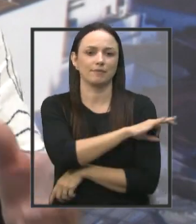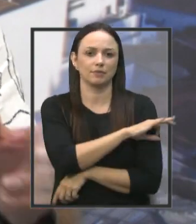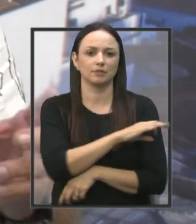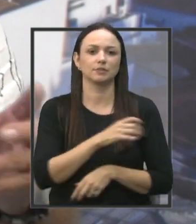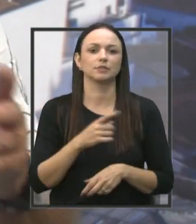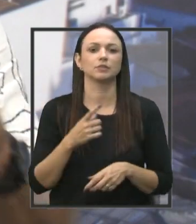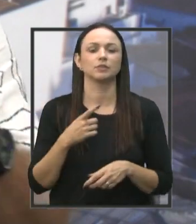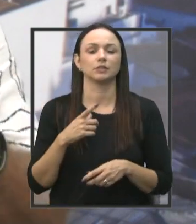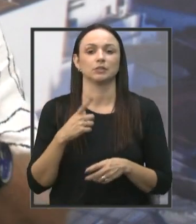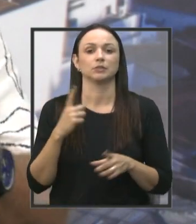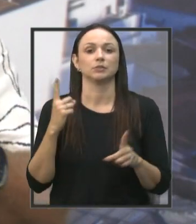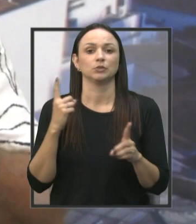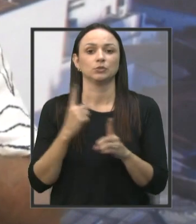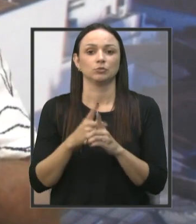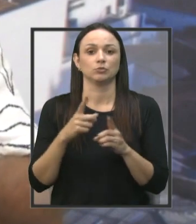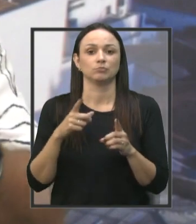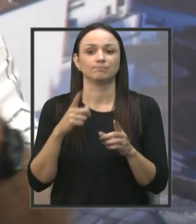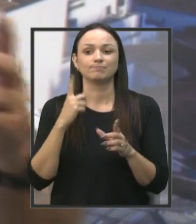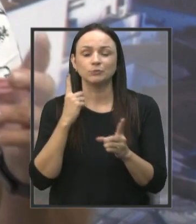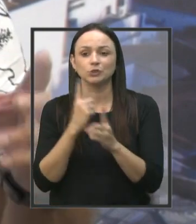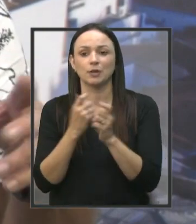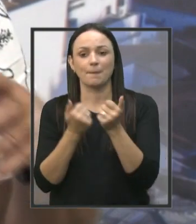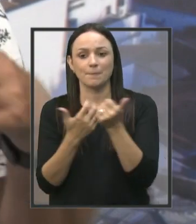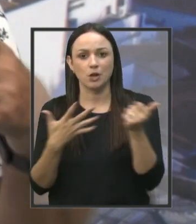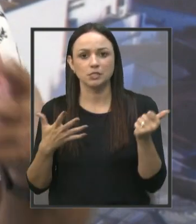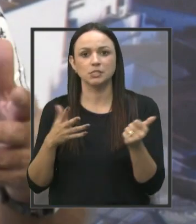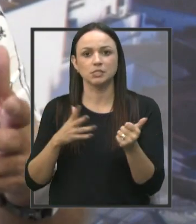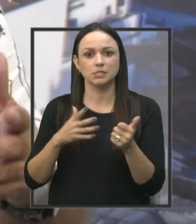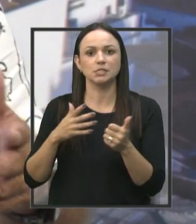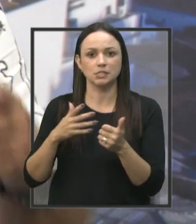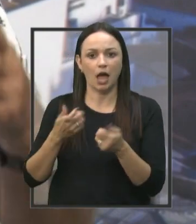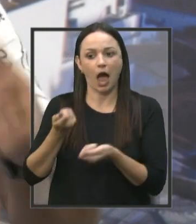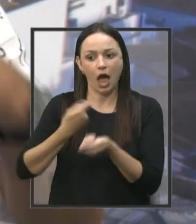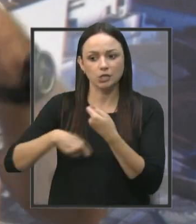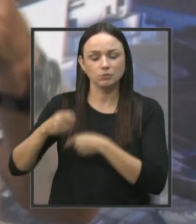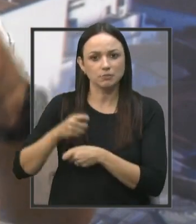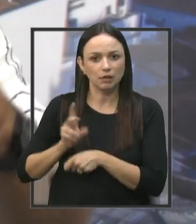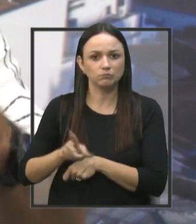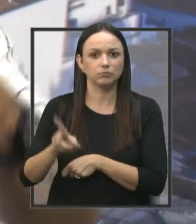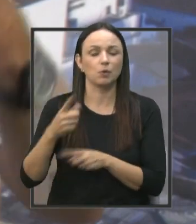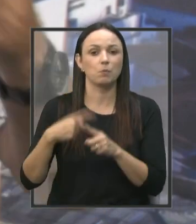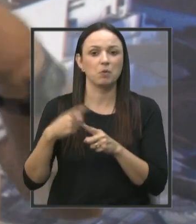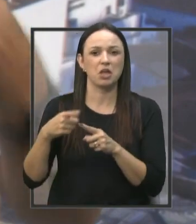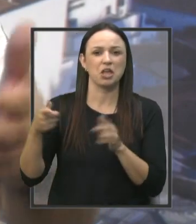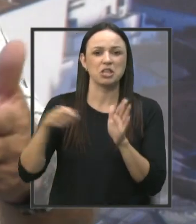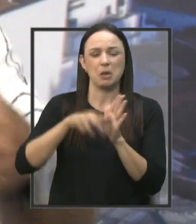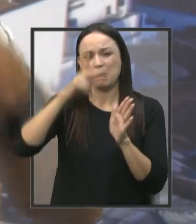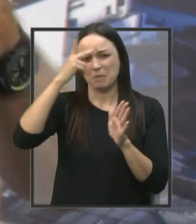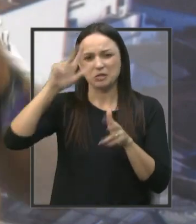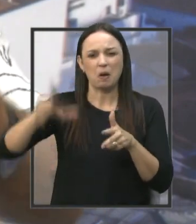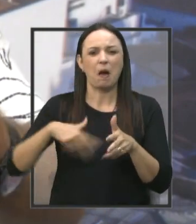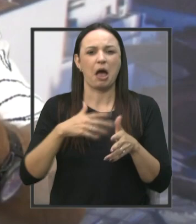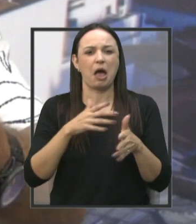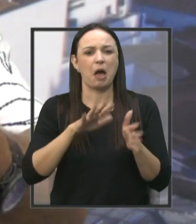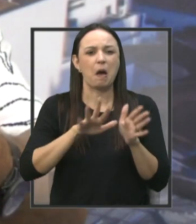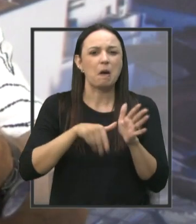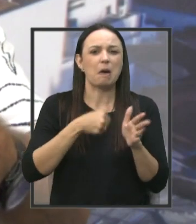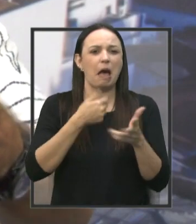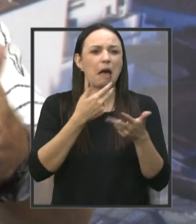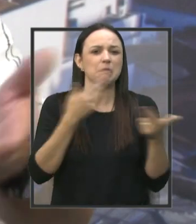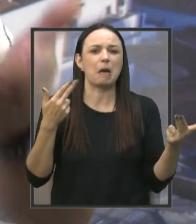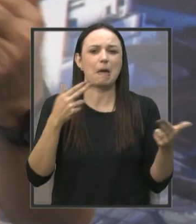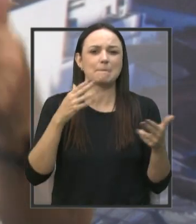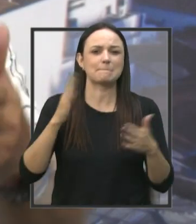de se encontrar ou a uma diretoria coesa para tocar aquilo, novamente, como sempre tocou, depois que entrou os mercenários, bandido, que quebraram o clube,